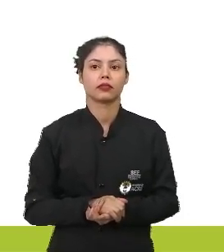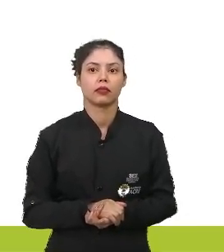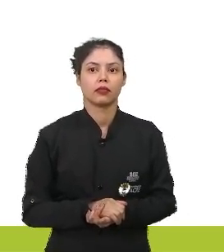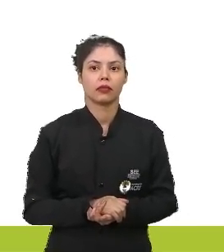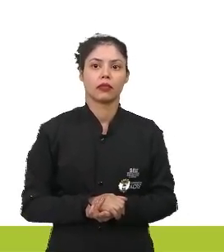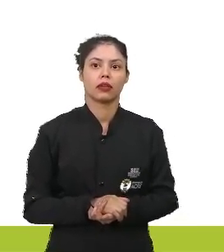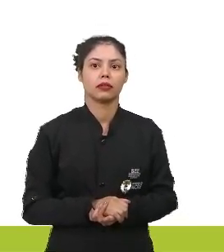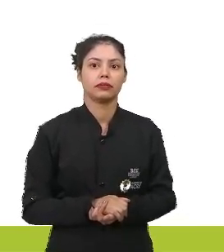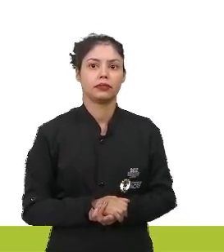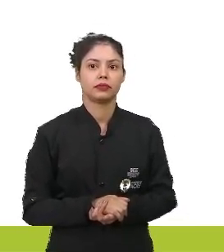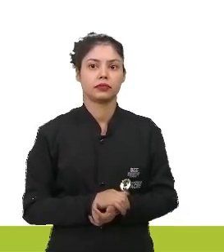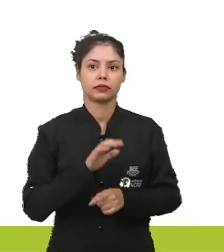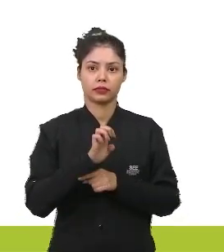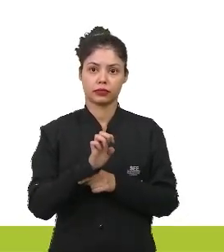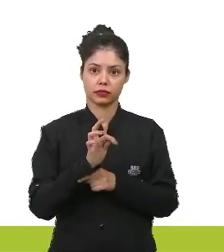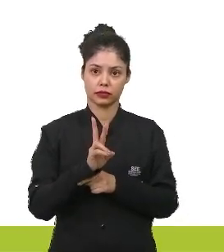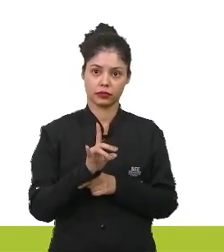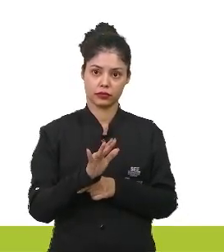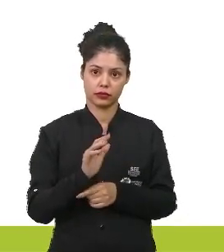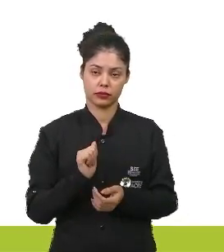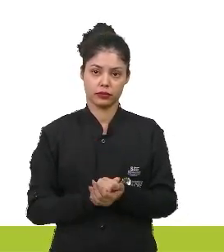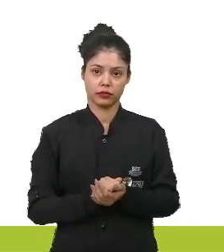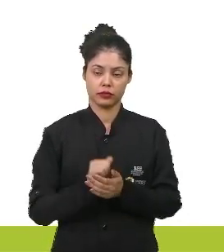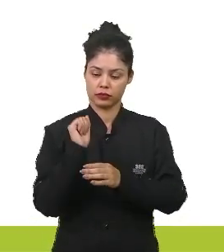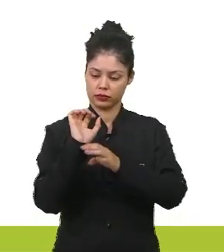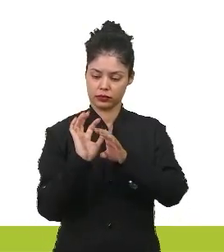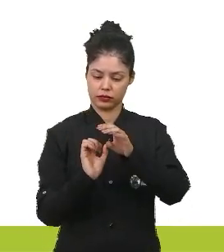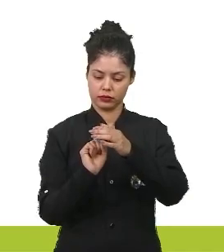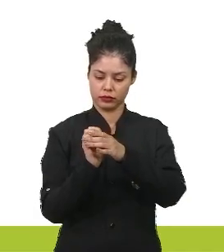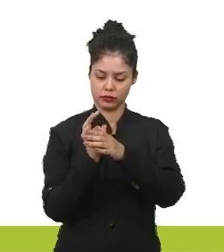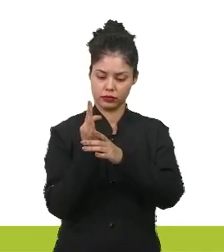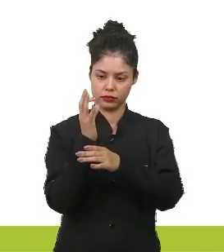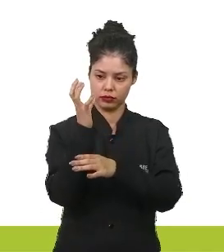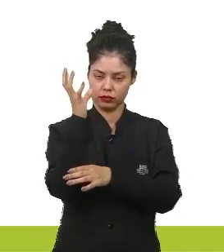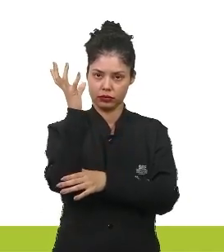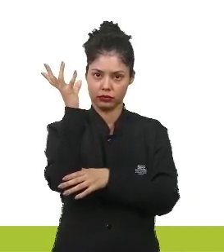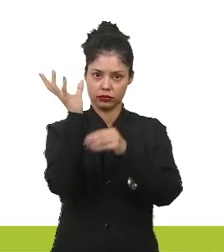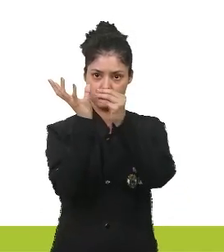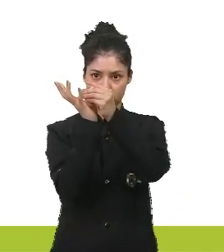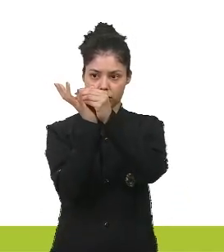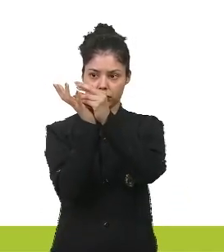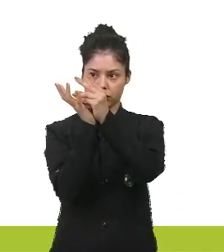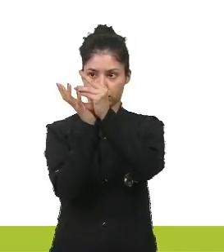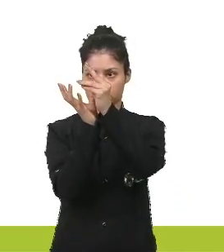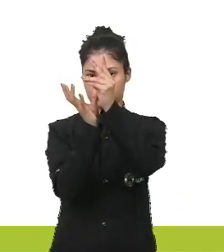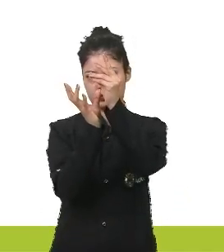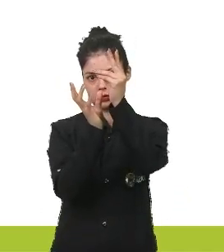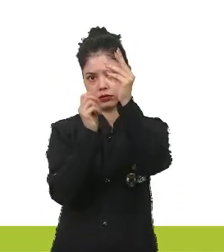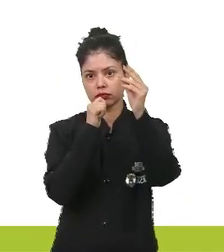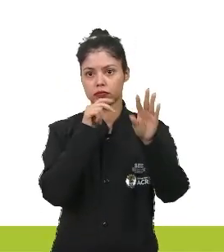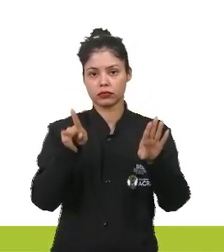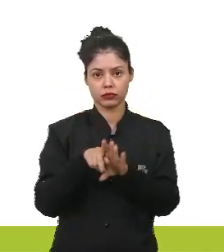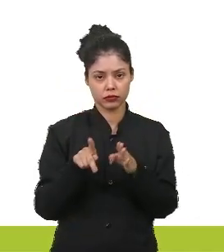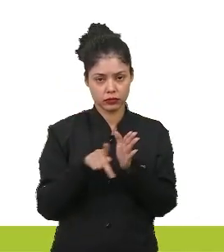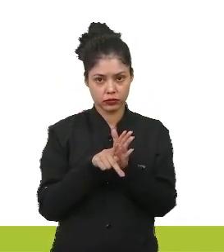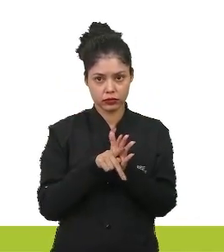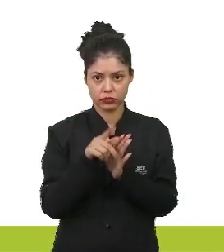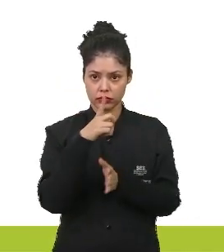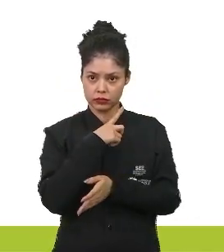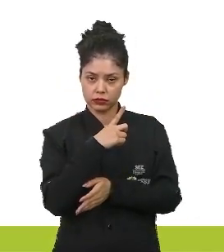Estame é essa haste que tem o grão de pólen. Pistilo é a haste que tem